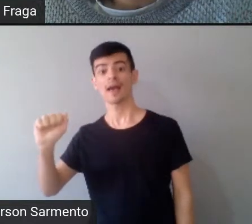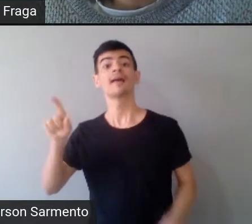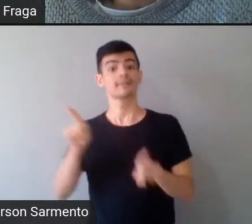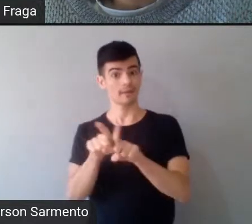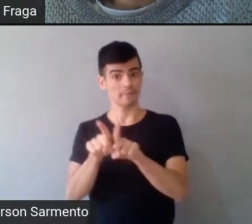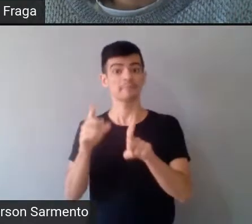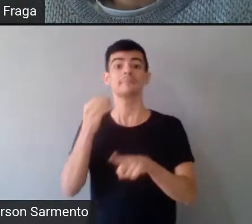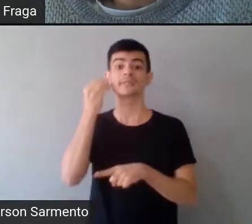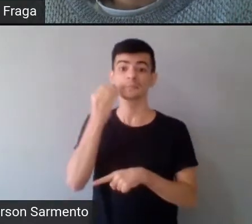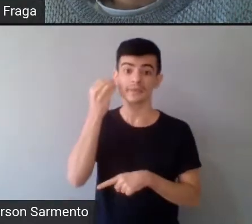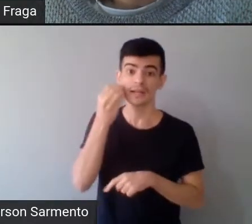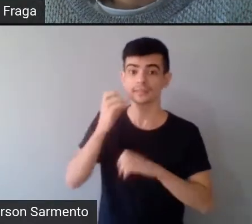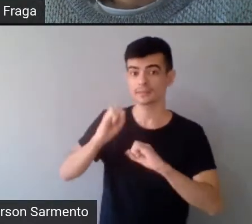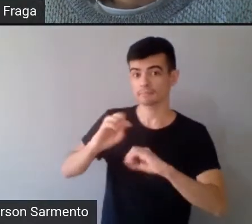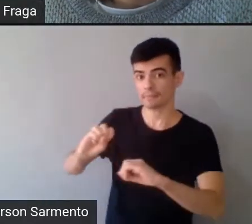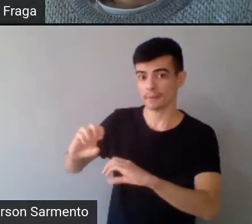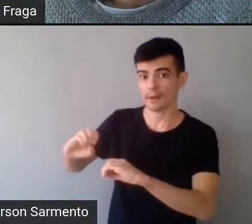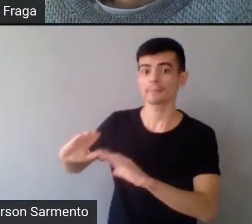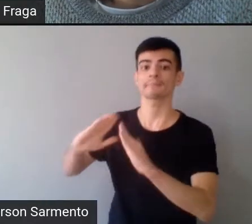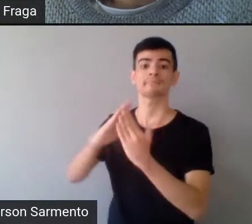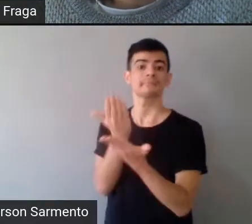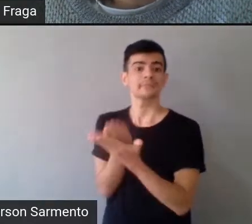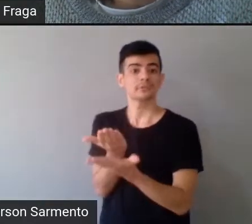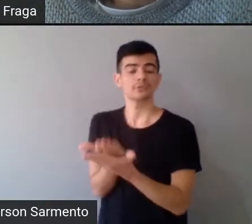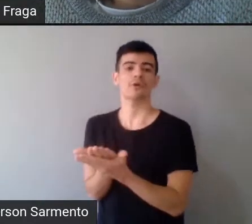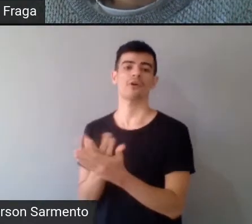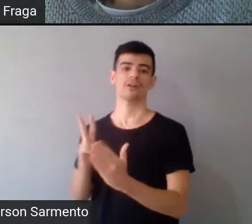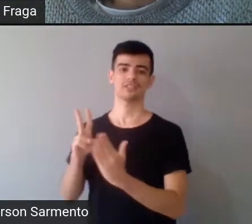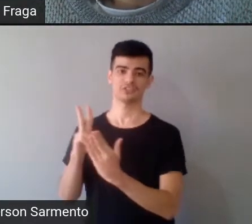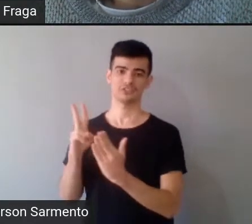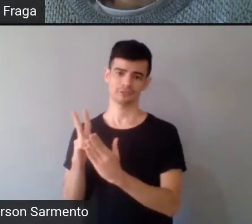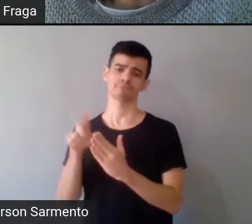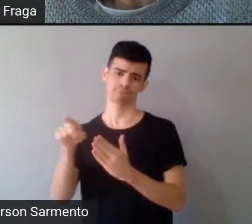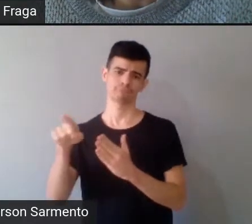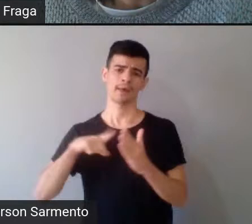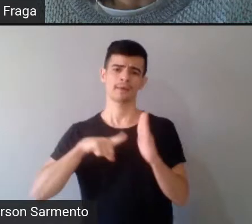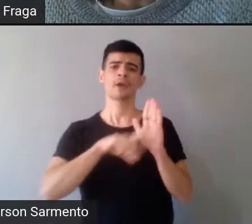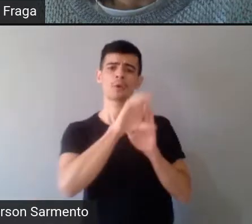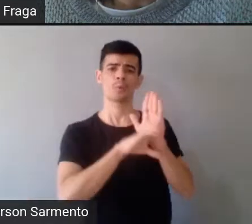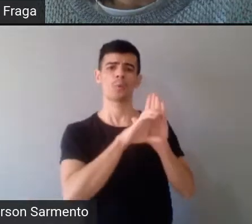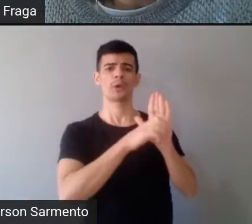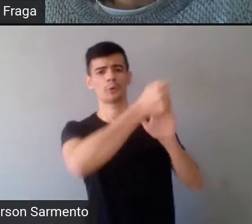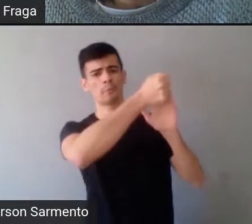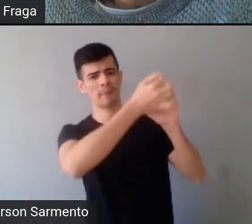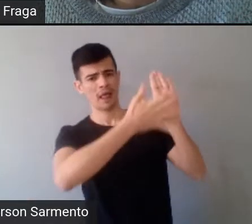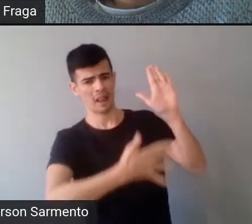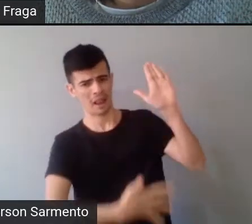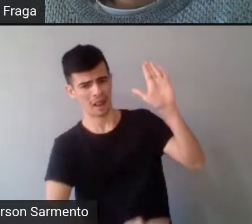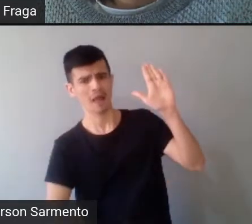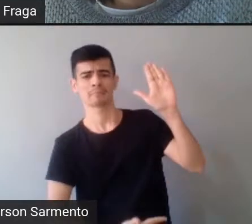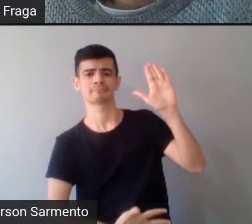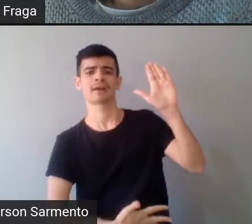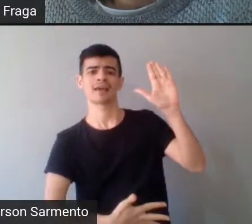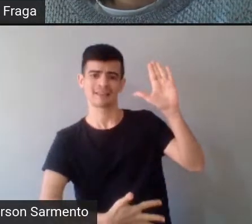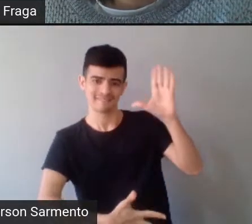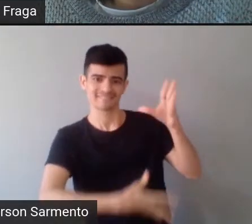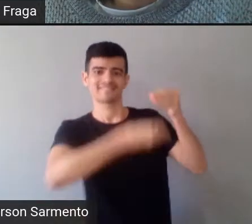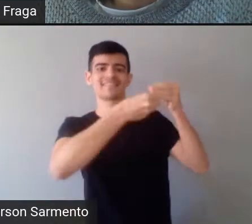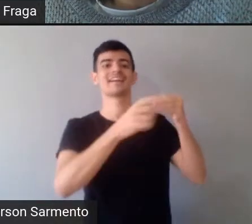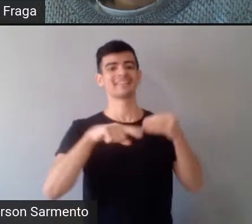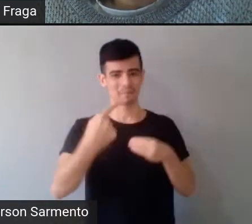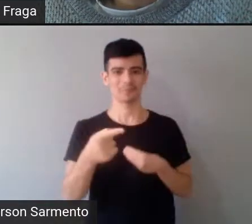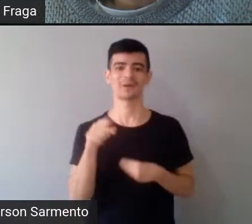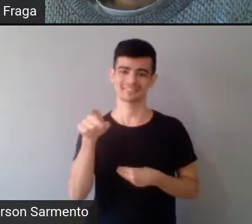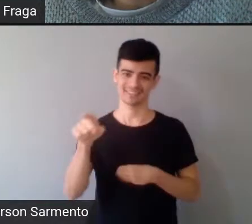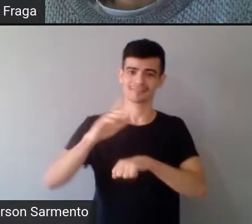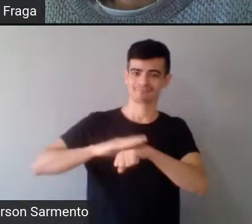ela também certamente vai selecionar o que gostaria de mostrar. E, antes de passar a